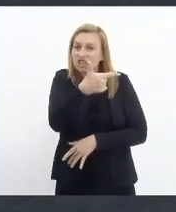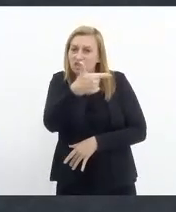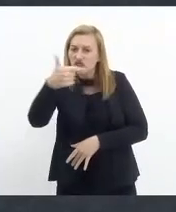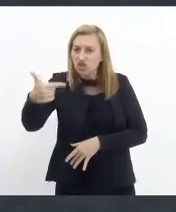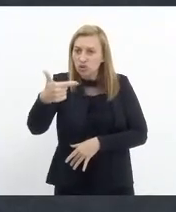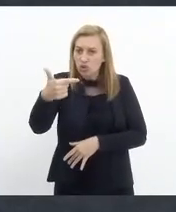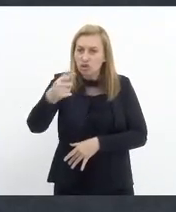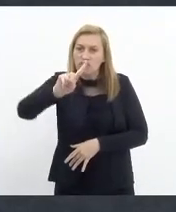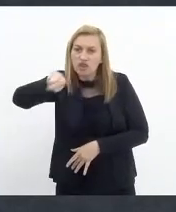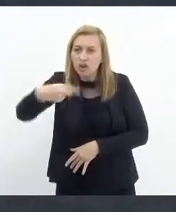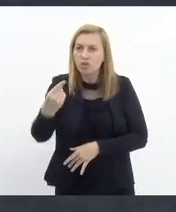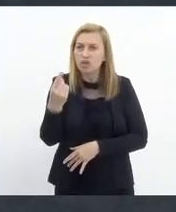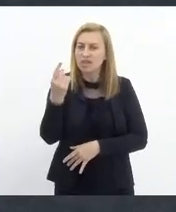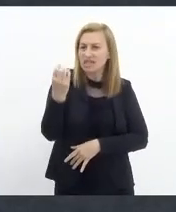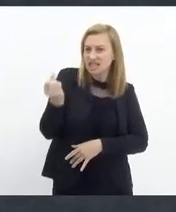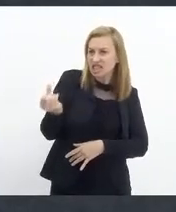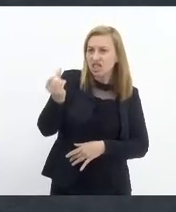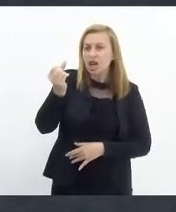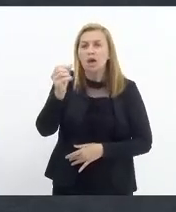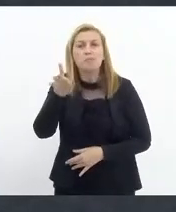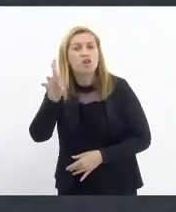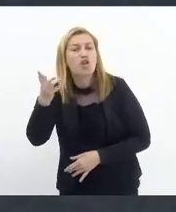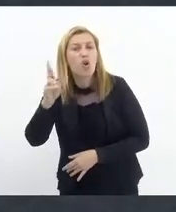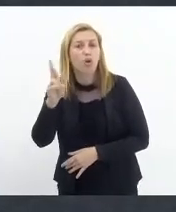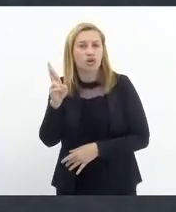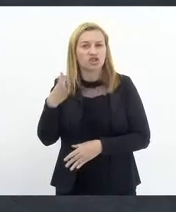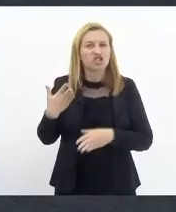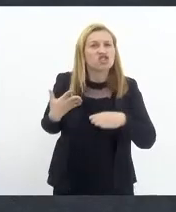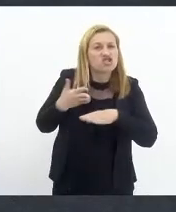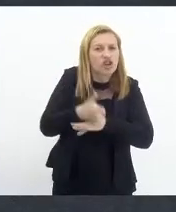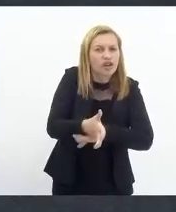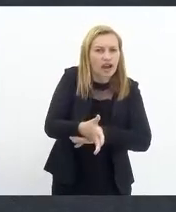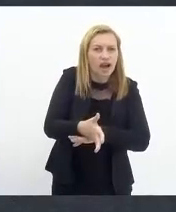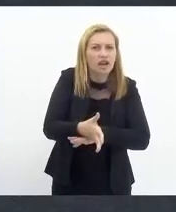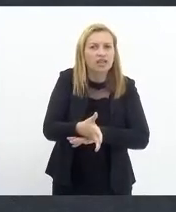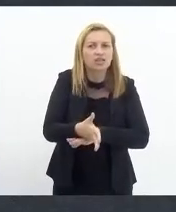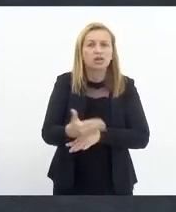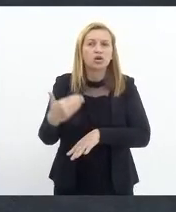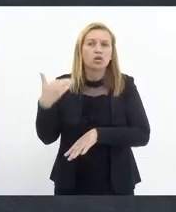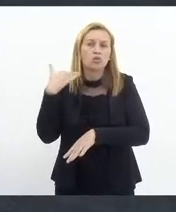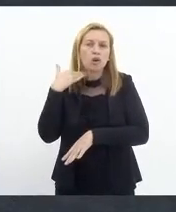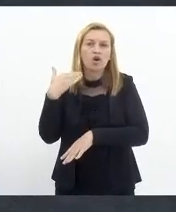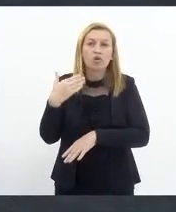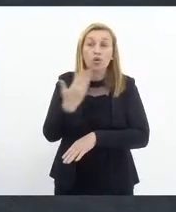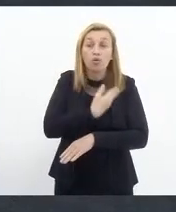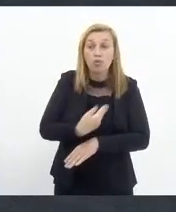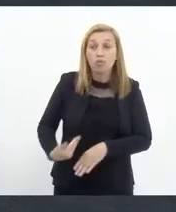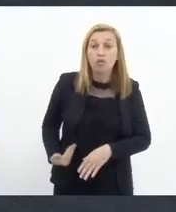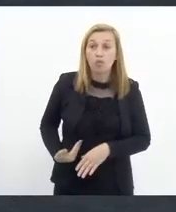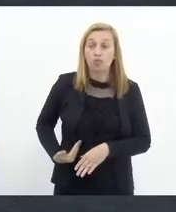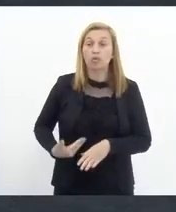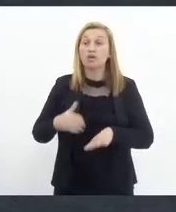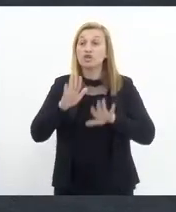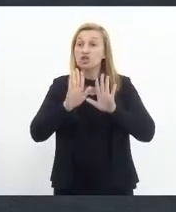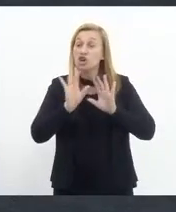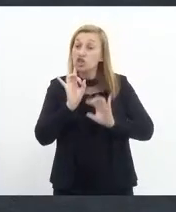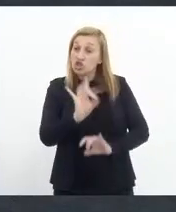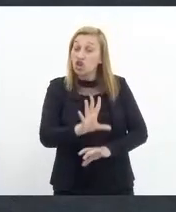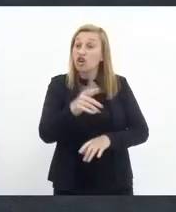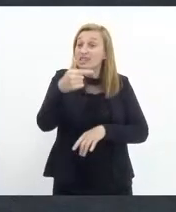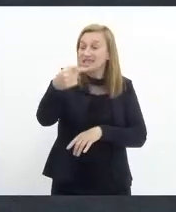,6 bilhões que chegaram aos cofres públicos, apenas 7